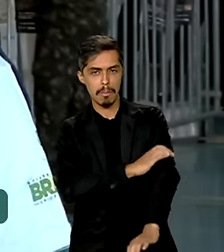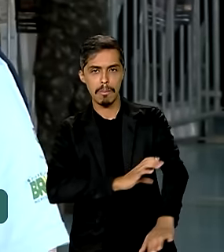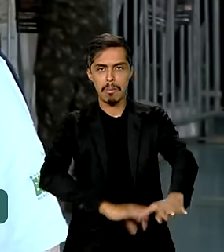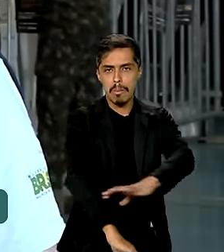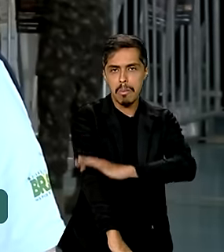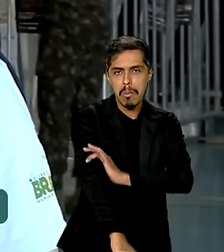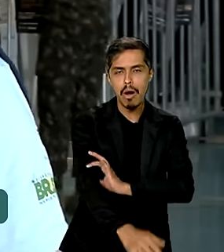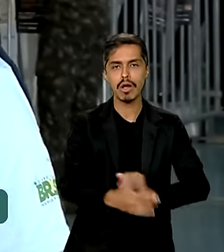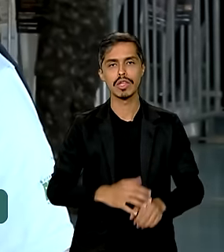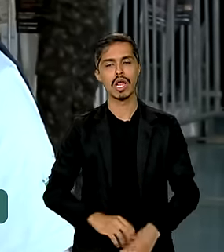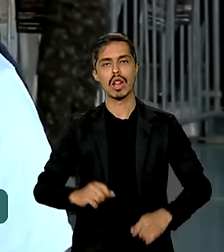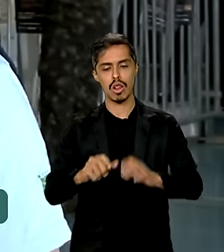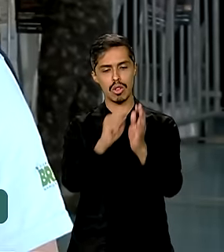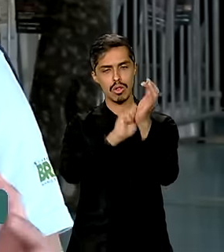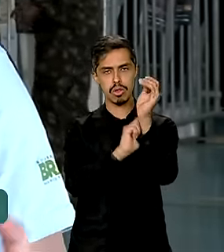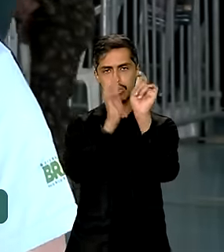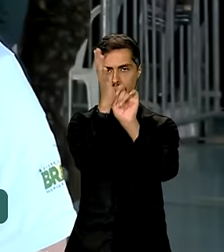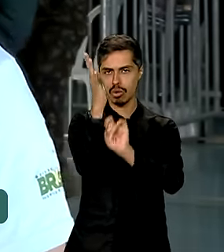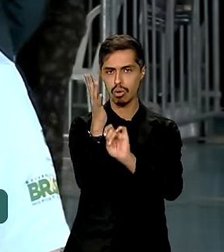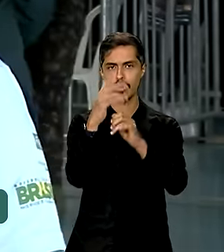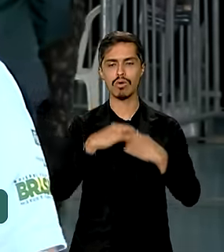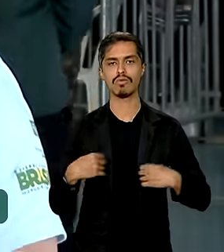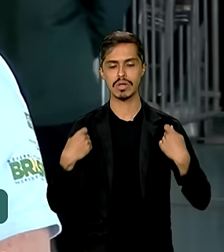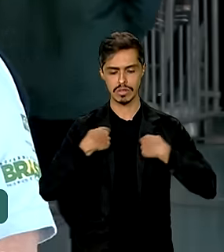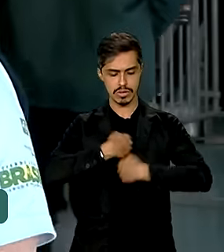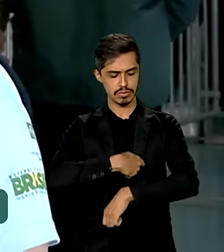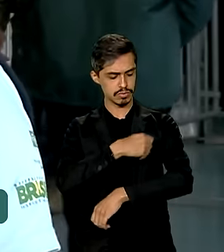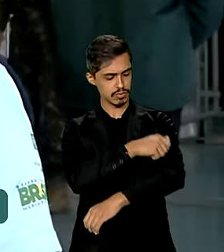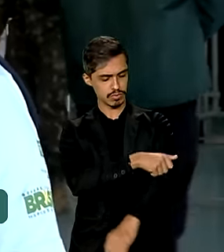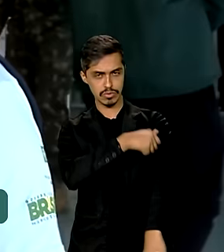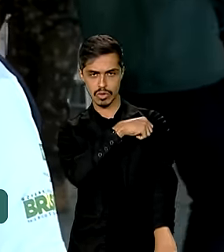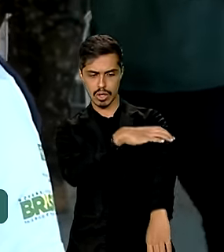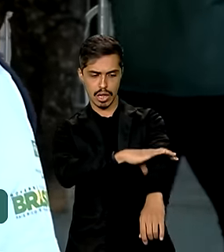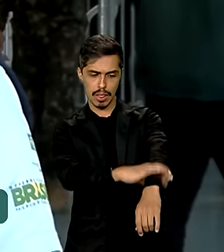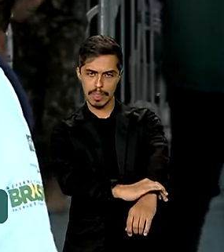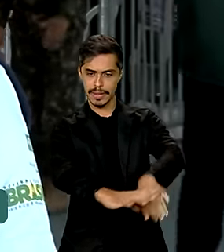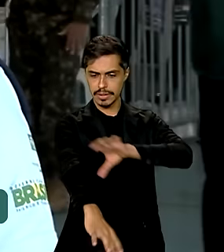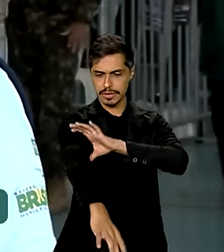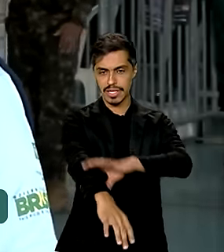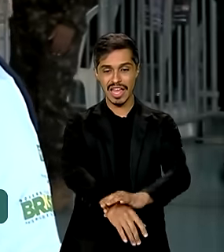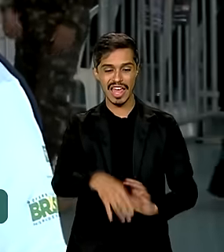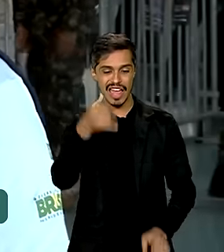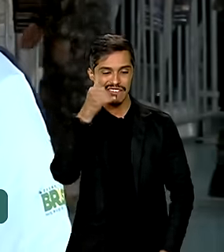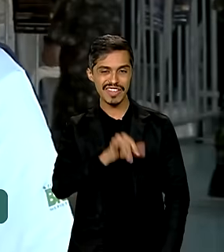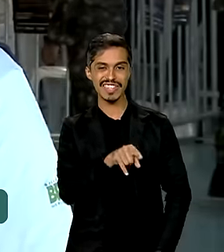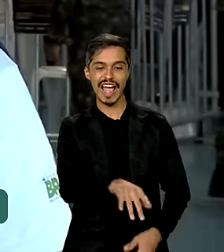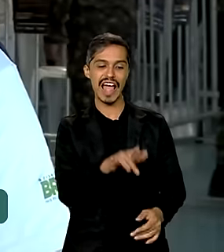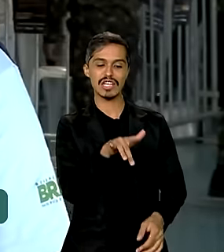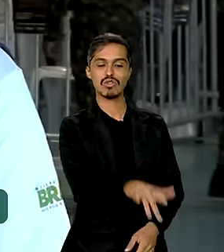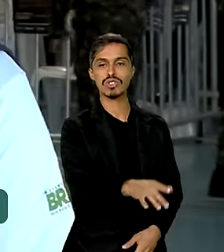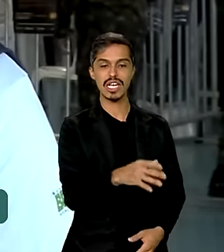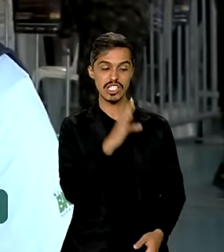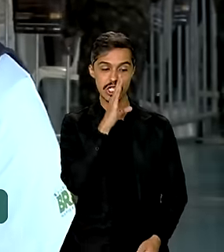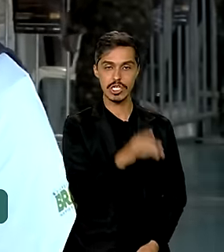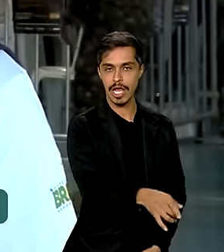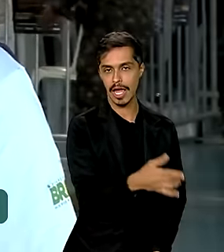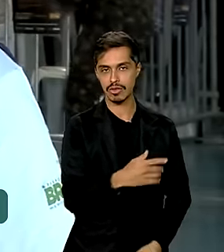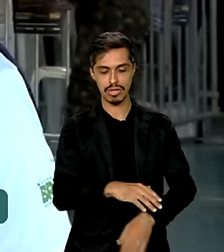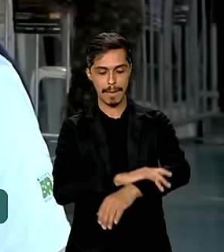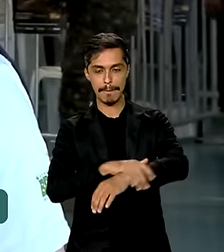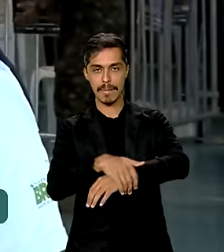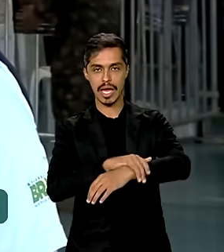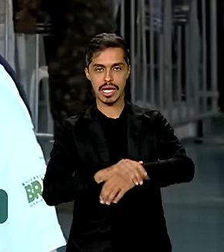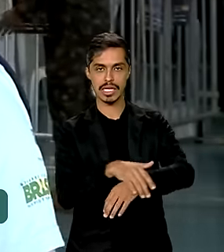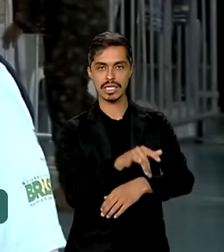camisa de manga comprida, um cuidado para evitar a contaminação direta ali com aquela lama, então sempre estar lavando as mãos.